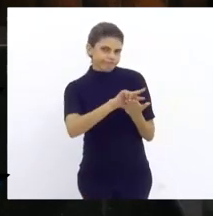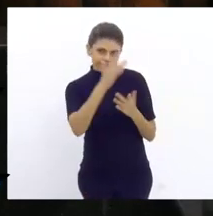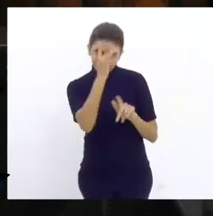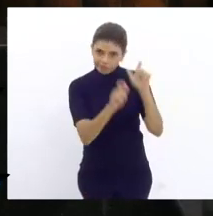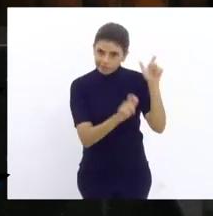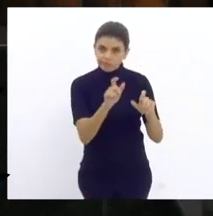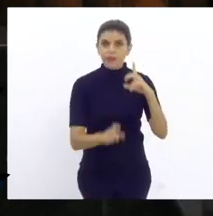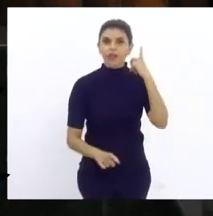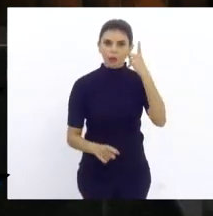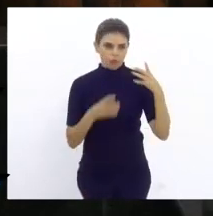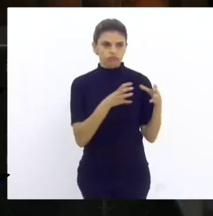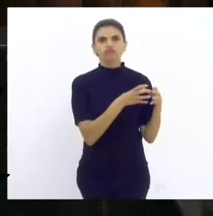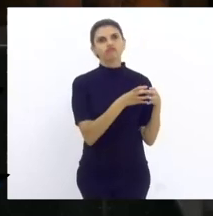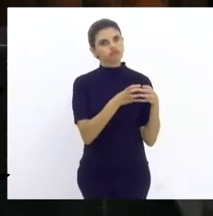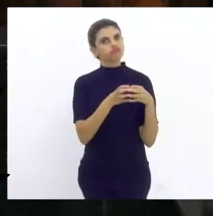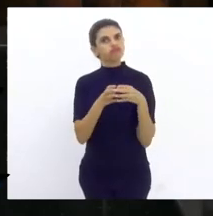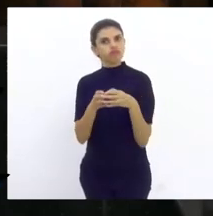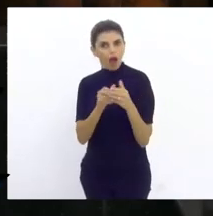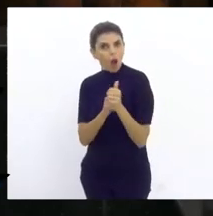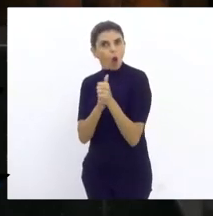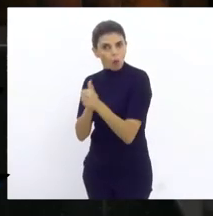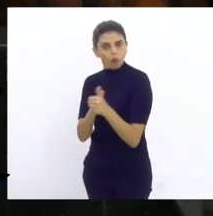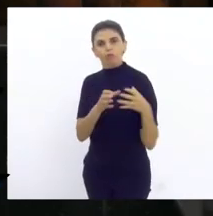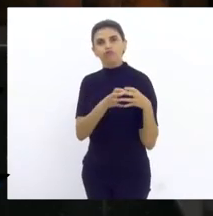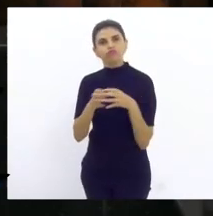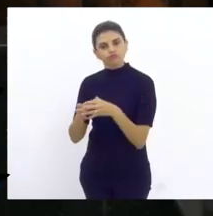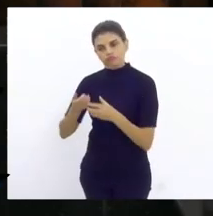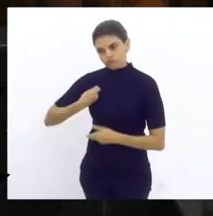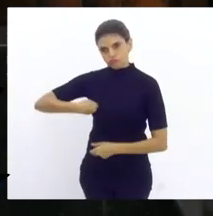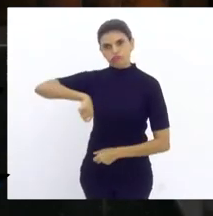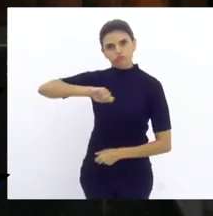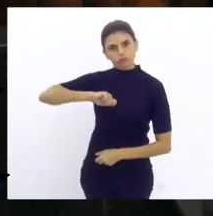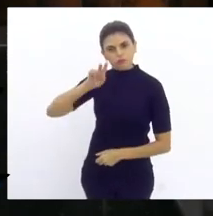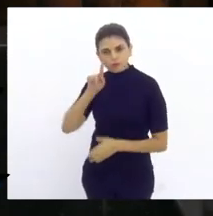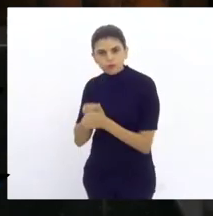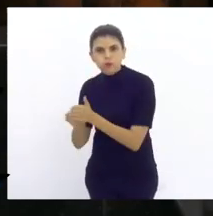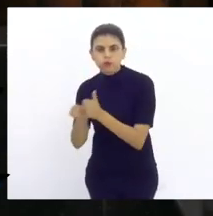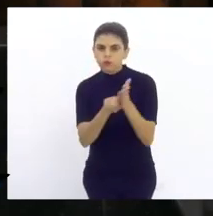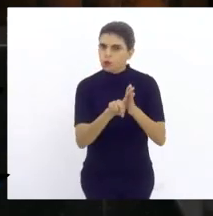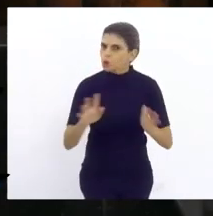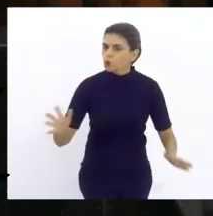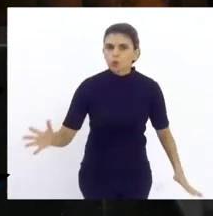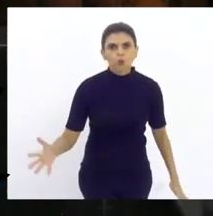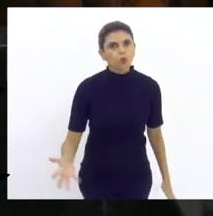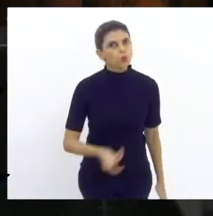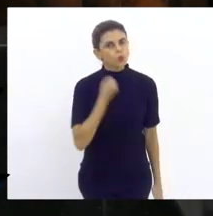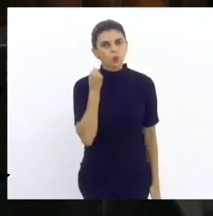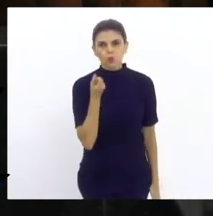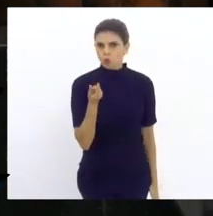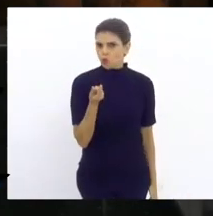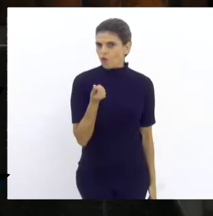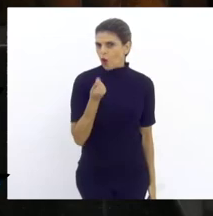todos eles que acompanharam a gente lá na fiscalização, e todos nós ficamos assustados com isso.